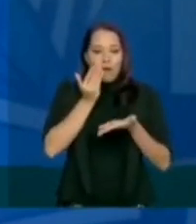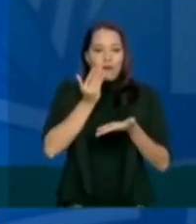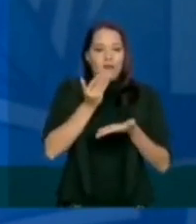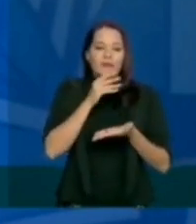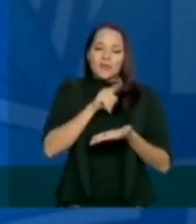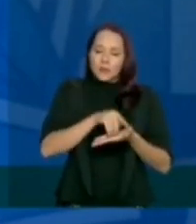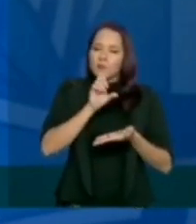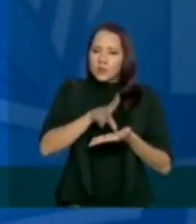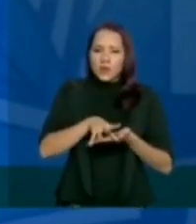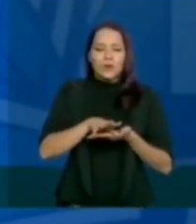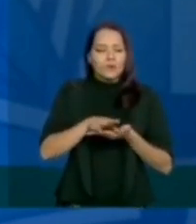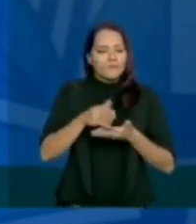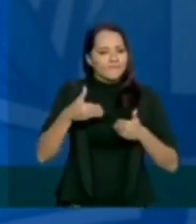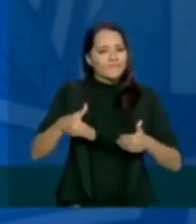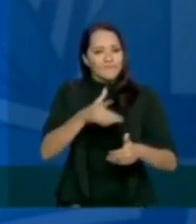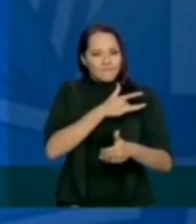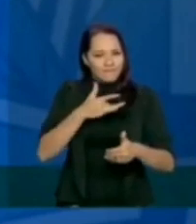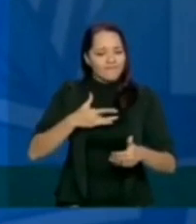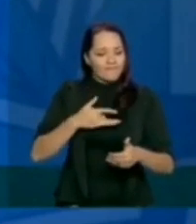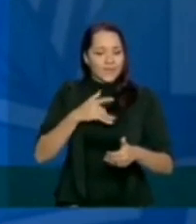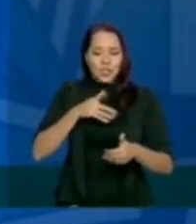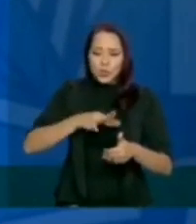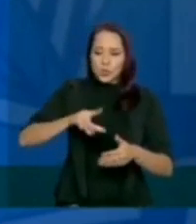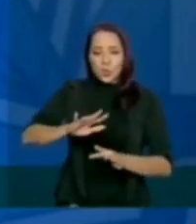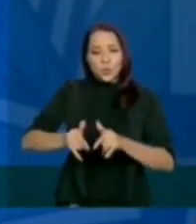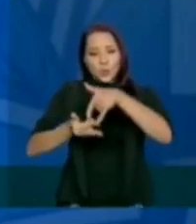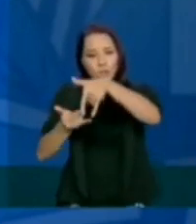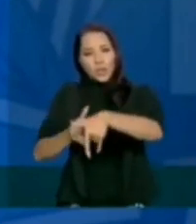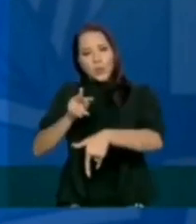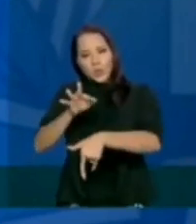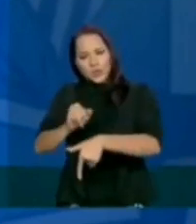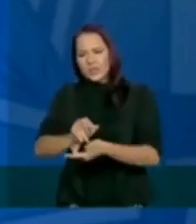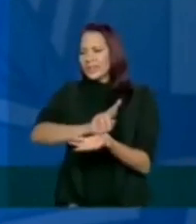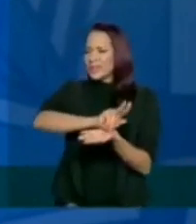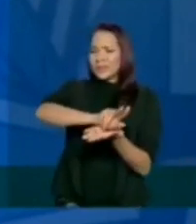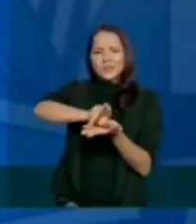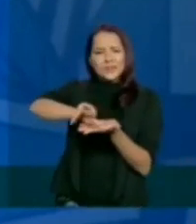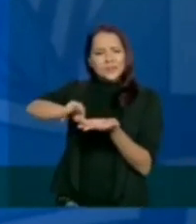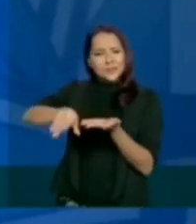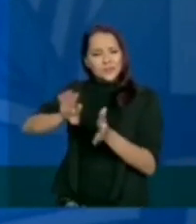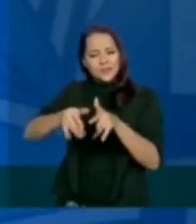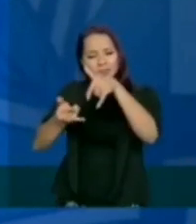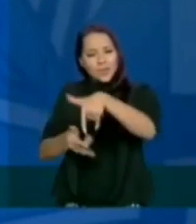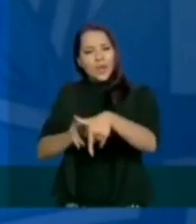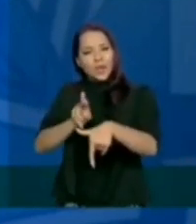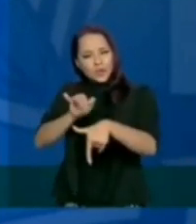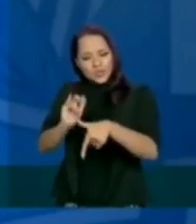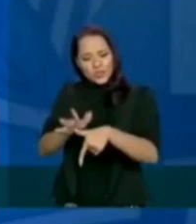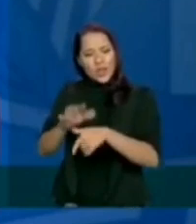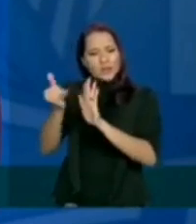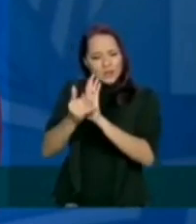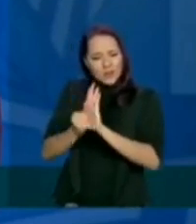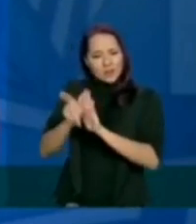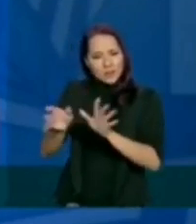Saúde faz, além de todos os leitos de UTI, as centenas e milhares de leitos de UTI que já foram habilitados nesse